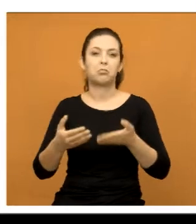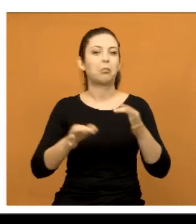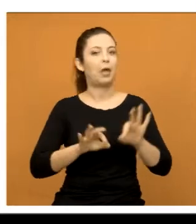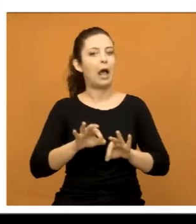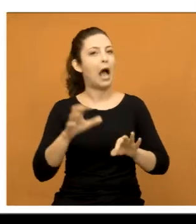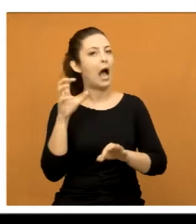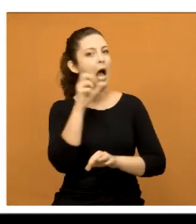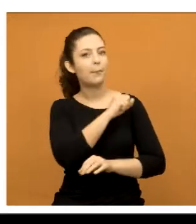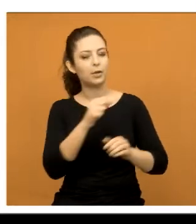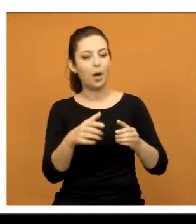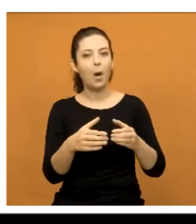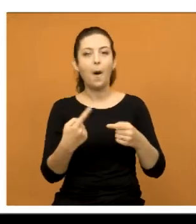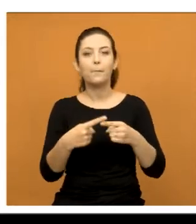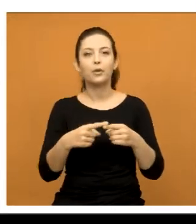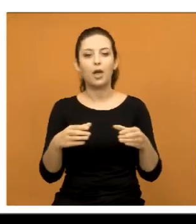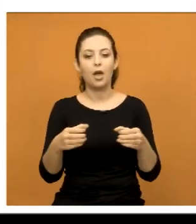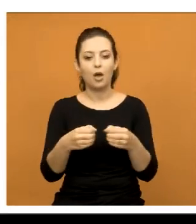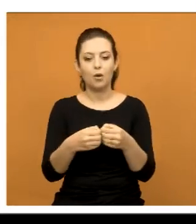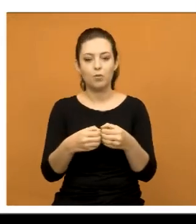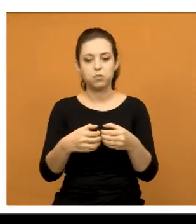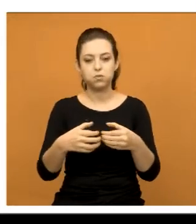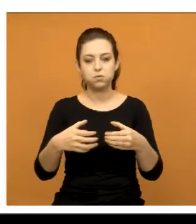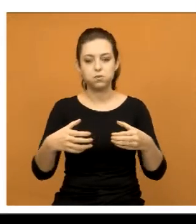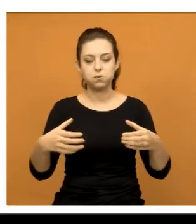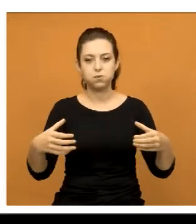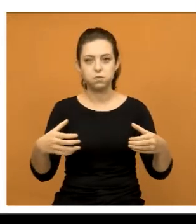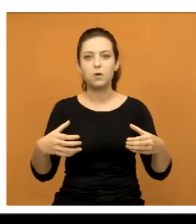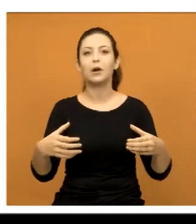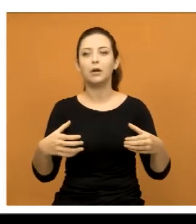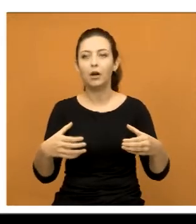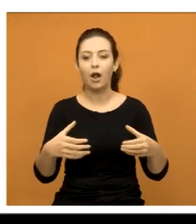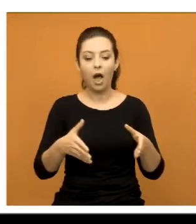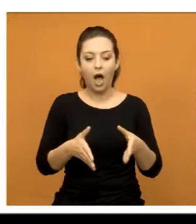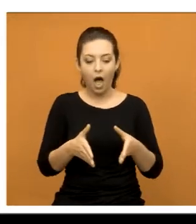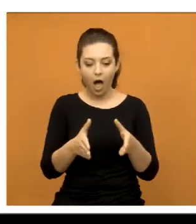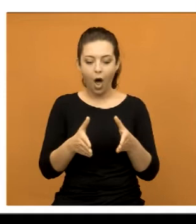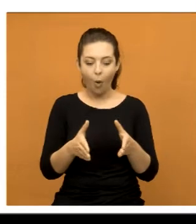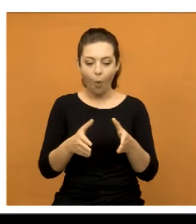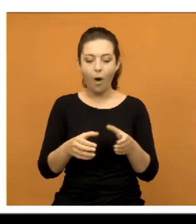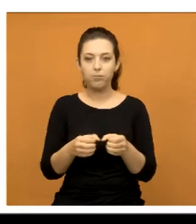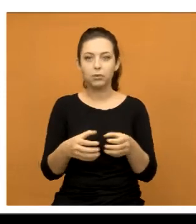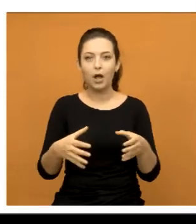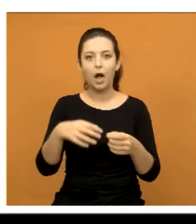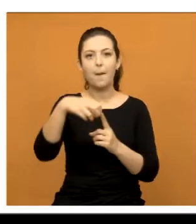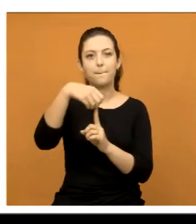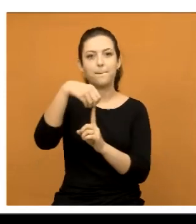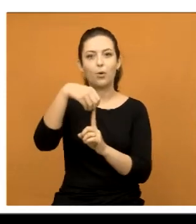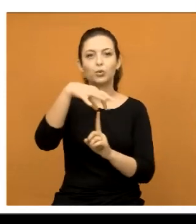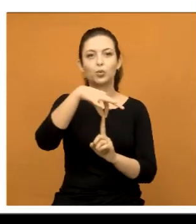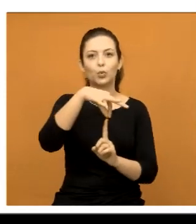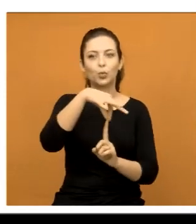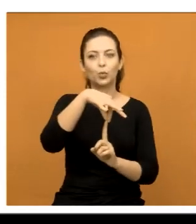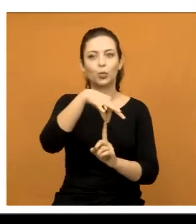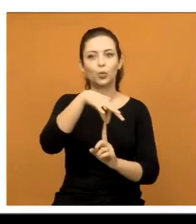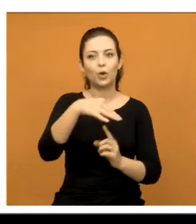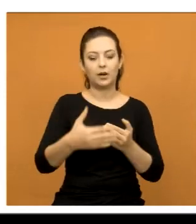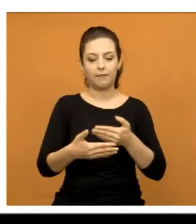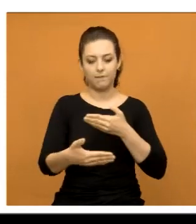ruma quanto mais rápido que fica difícil para o bandão estar parando ali, trabalhando no meio da rua por causa desse buraco. O ponto de ônibus está bem na frente lá.